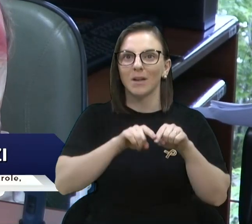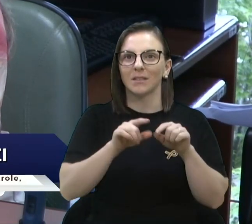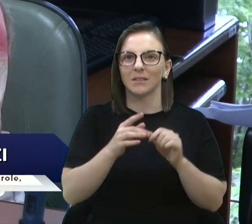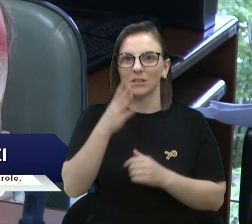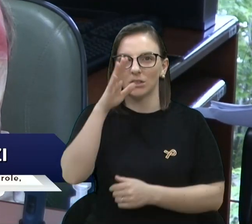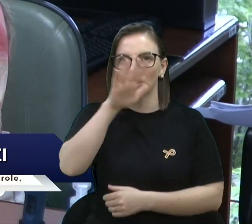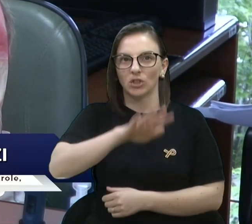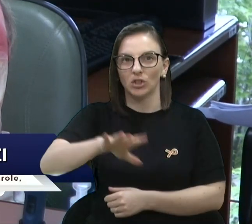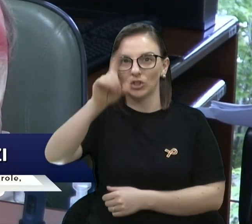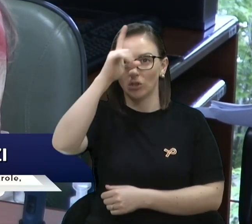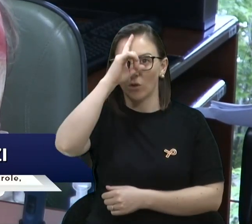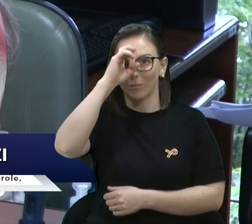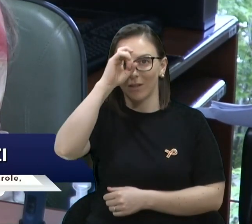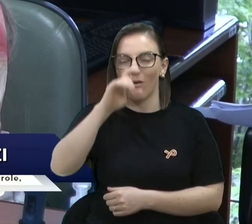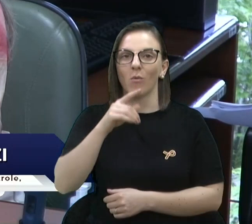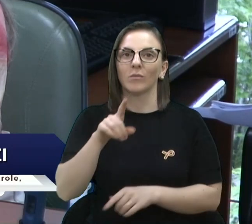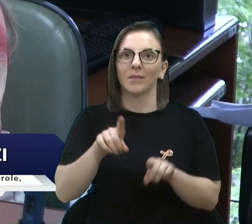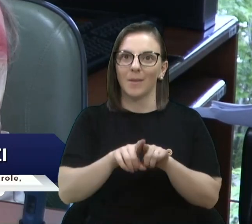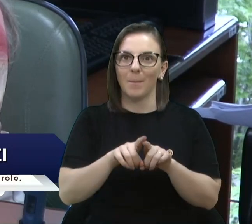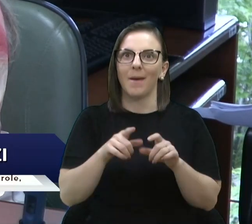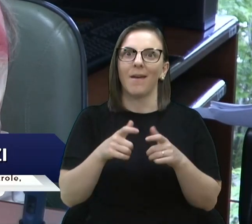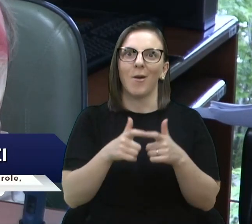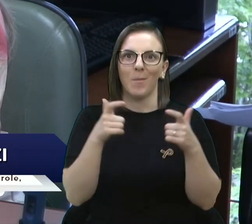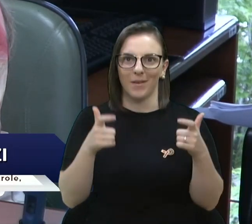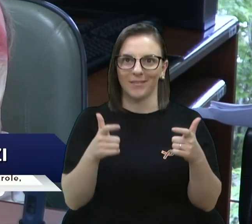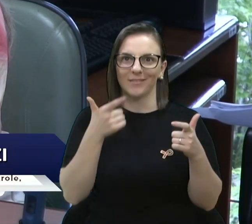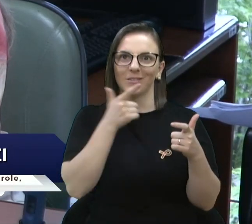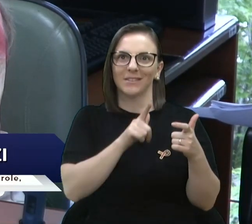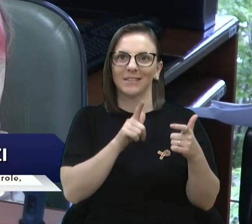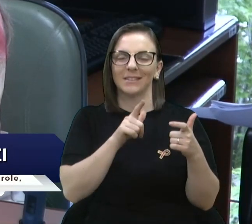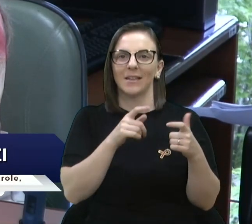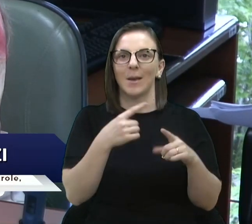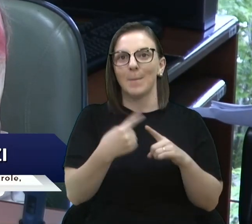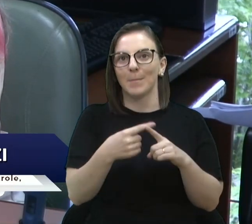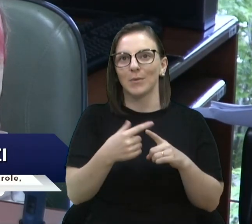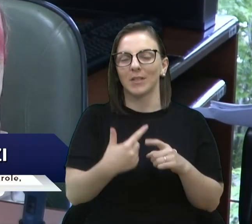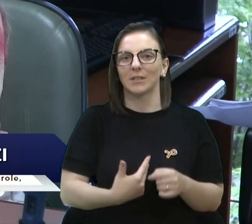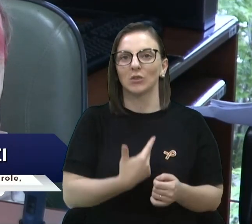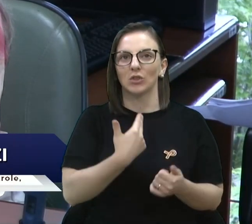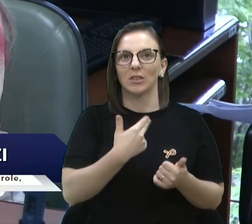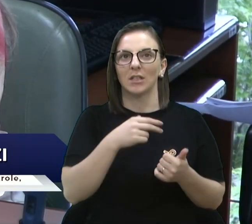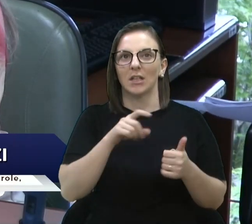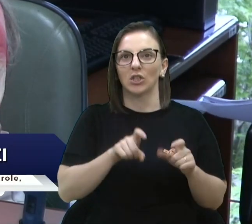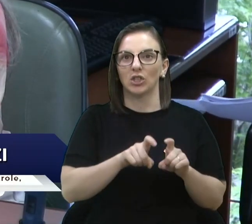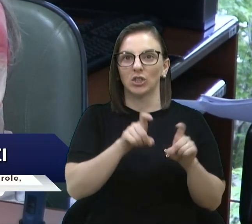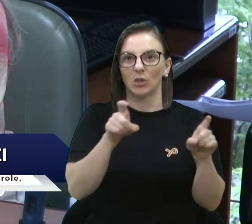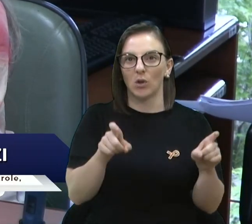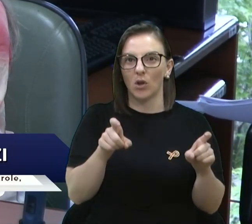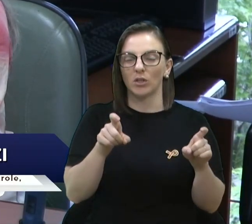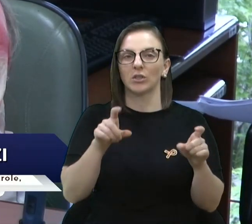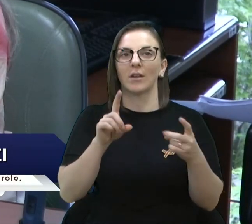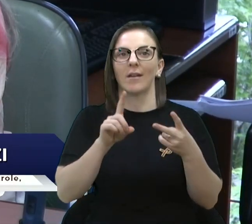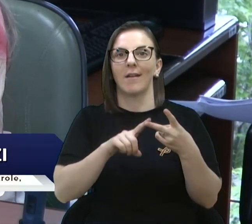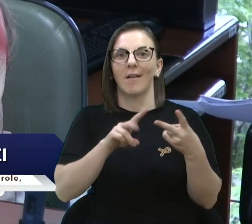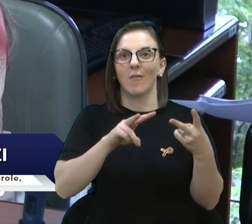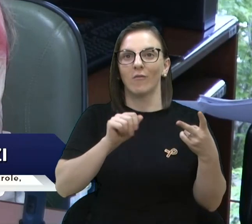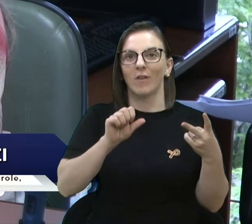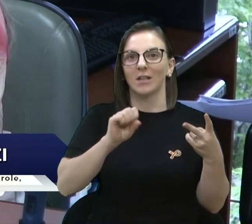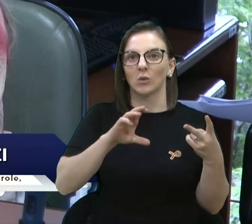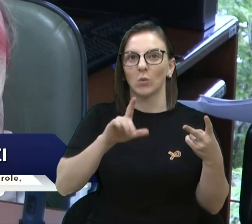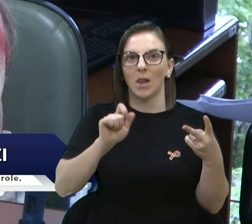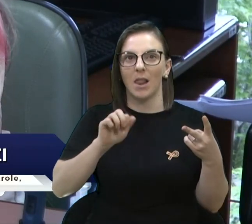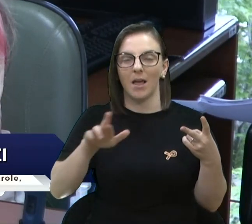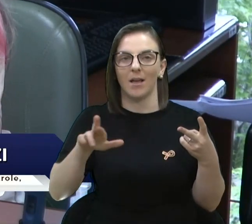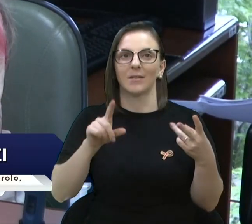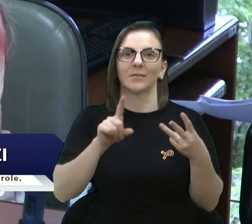a proposta vascular, cirurgia geral e cirurgia ginecológica. Mas até março